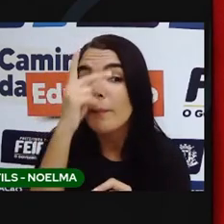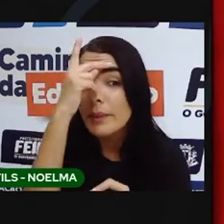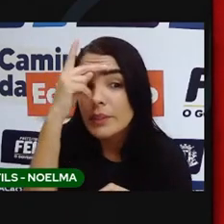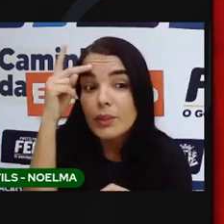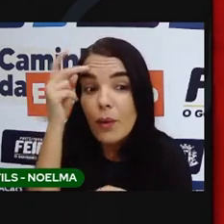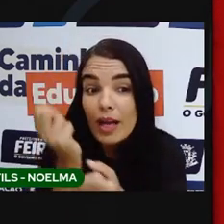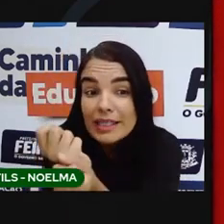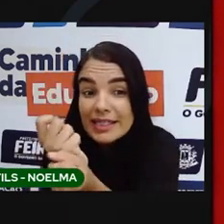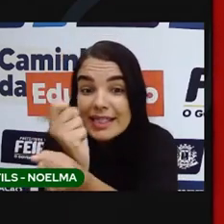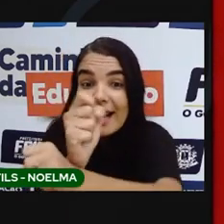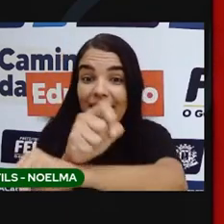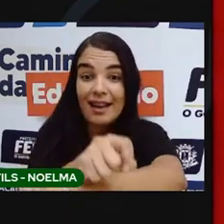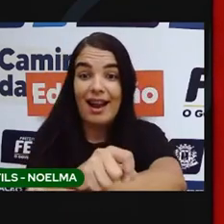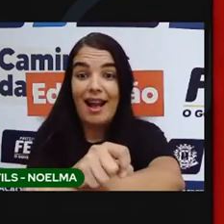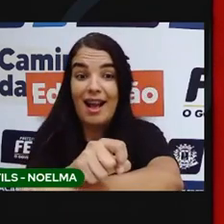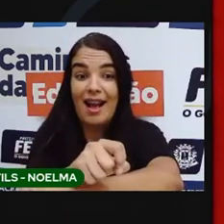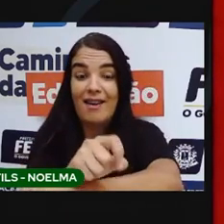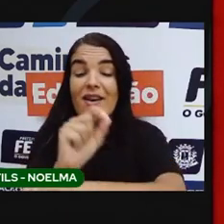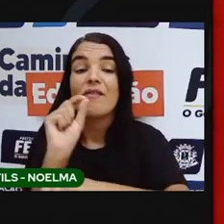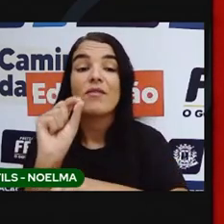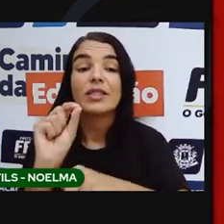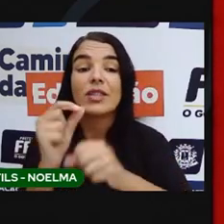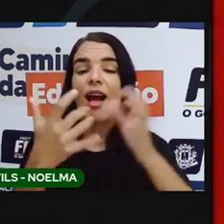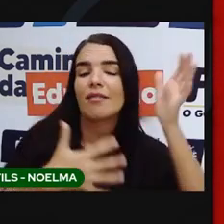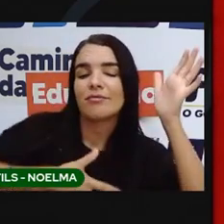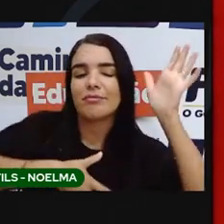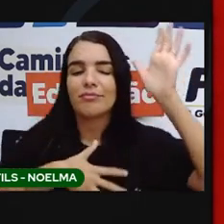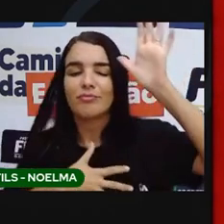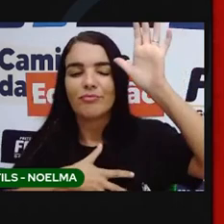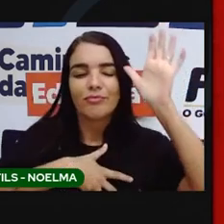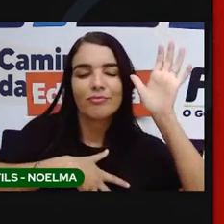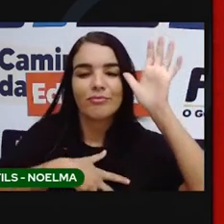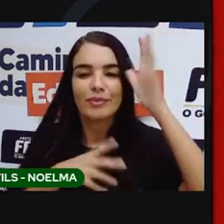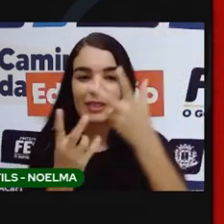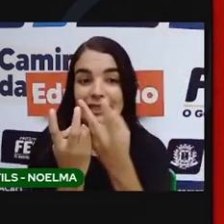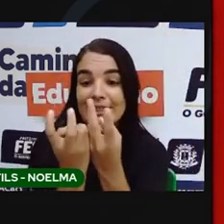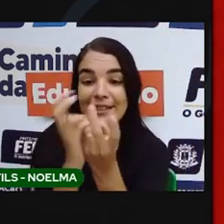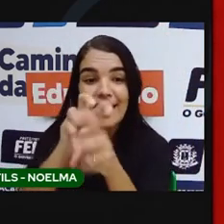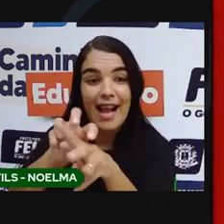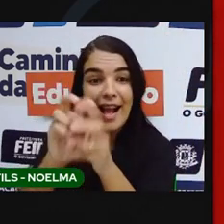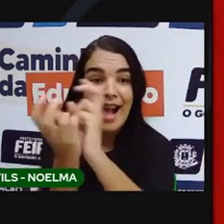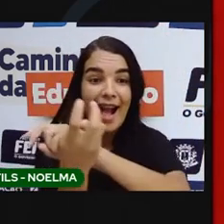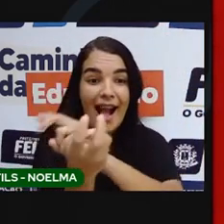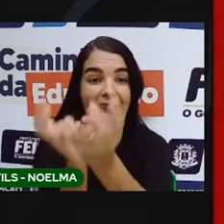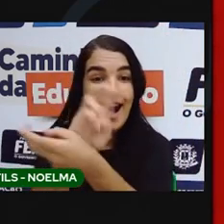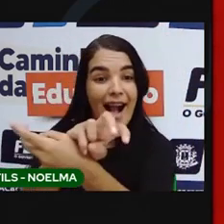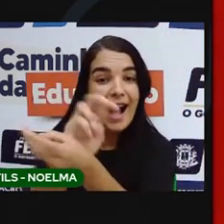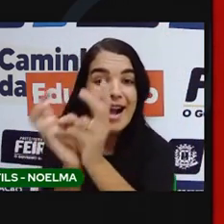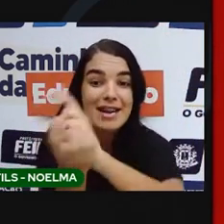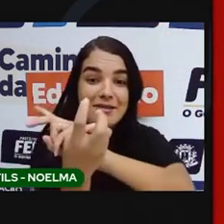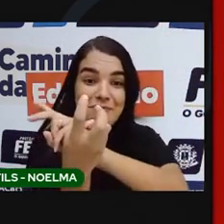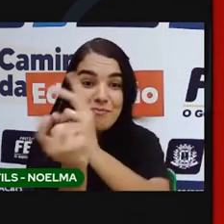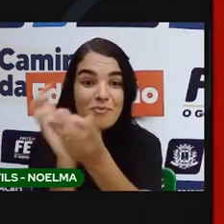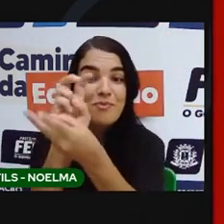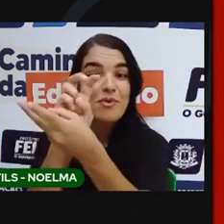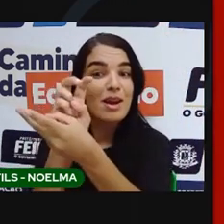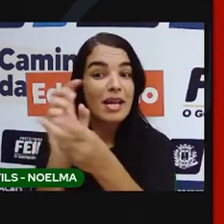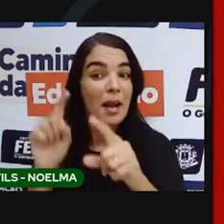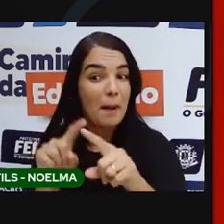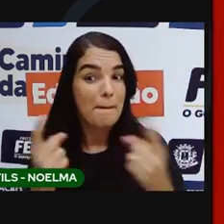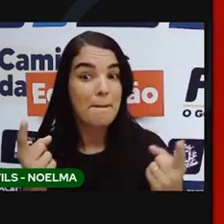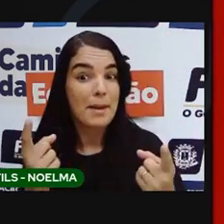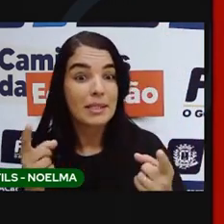dançando, não estão lutando. Ah, Jaci, eles estão jogando capoeira, sabe por isso? Mas olha, eles